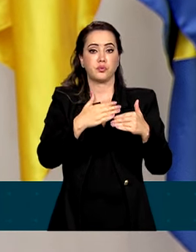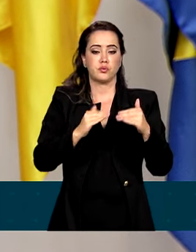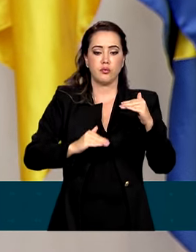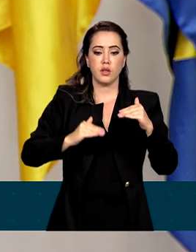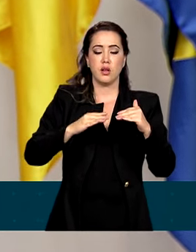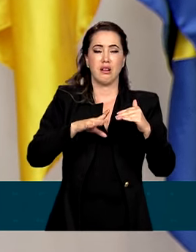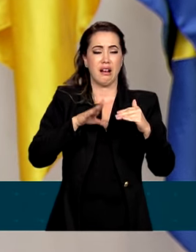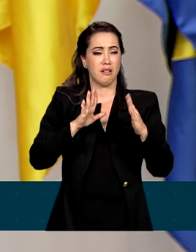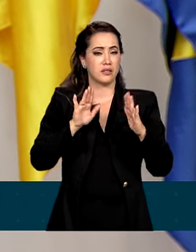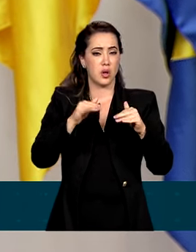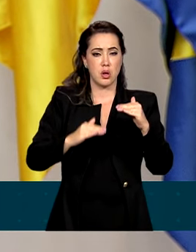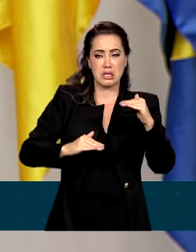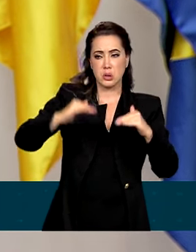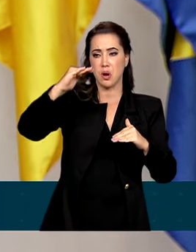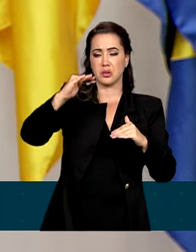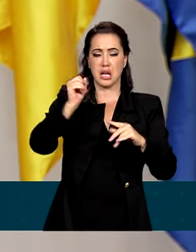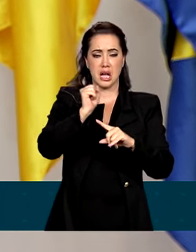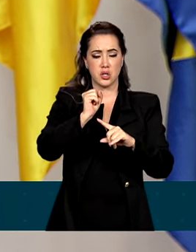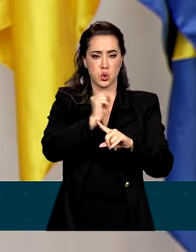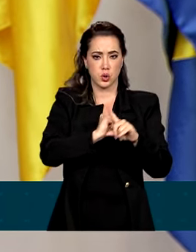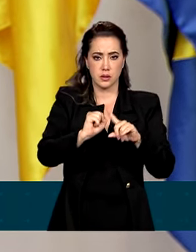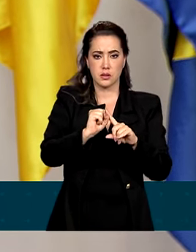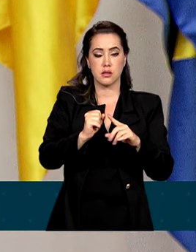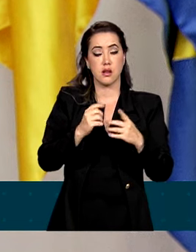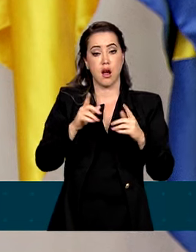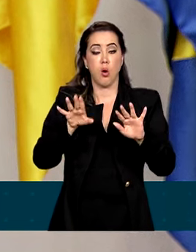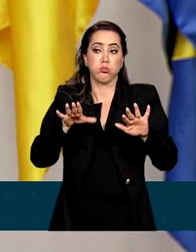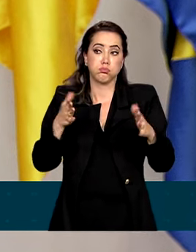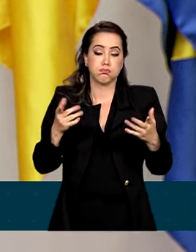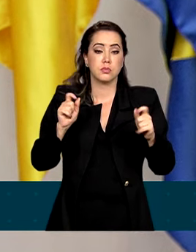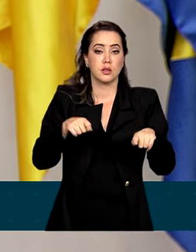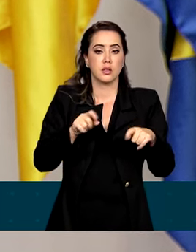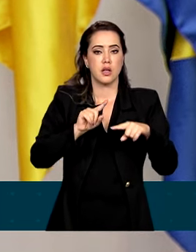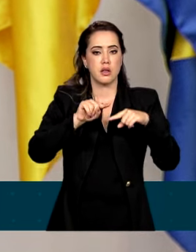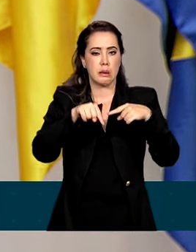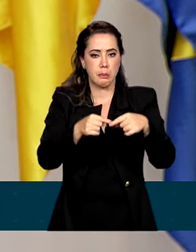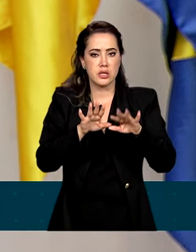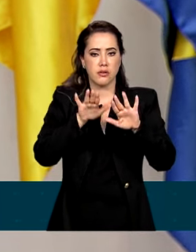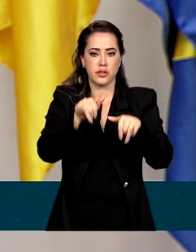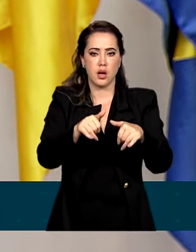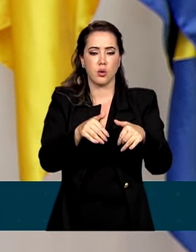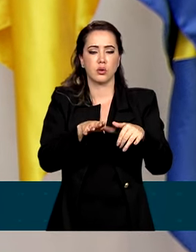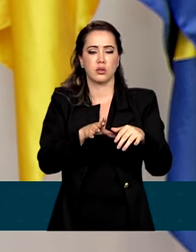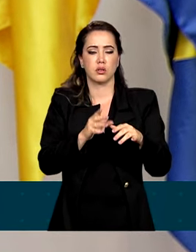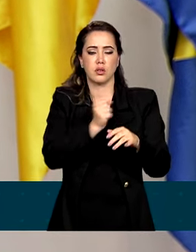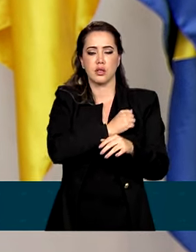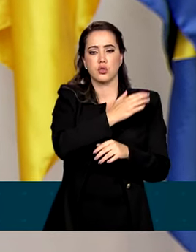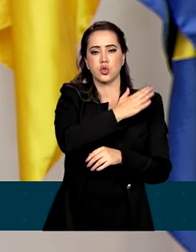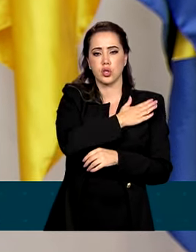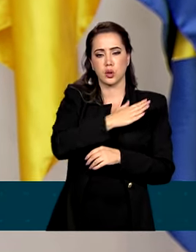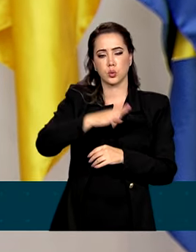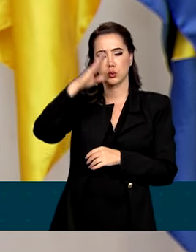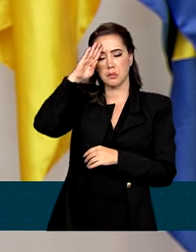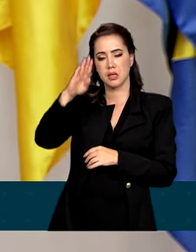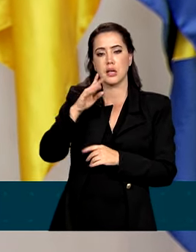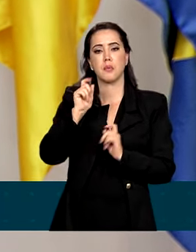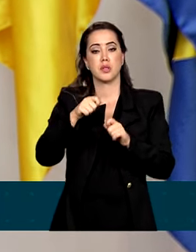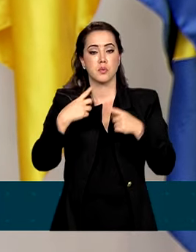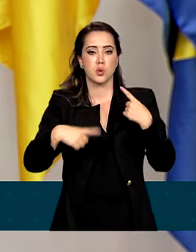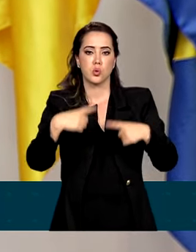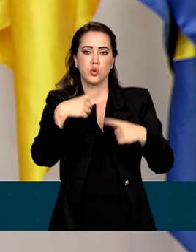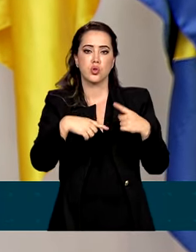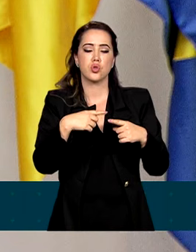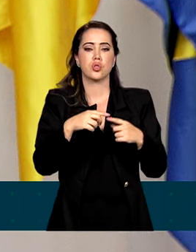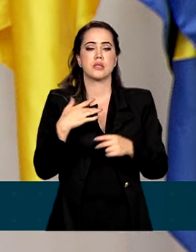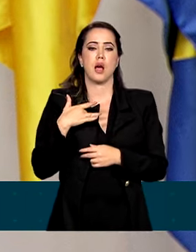a seu fim pudemos discutir políticas como sistema de saúde e educação universais. Quantos brasileiros e brasileiras